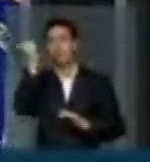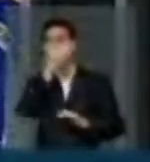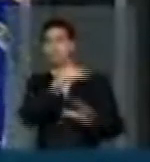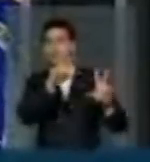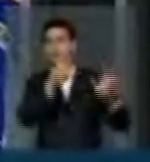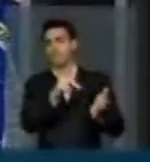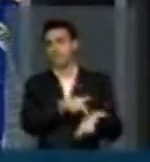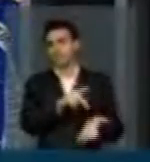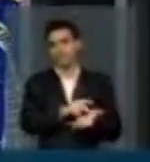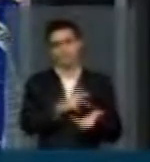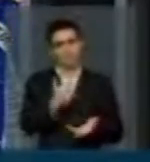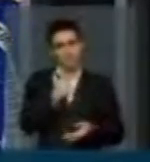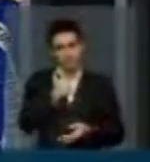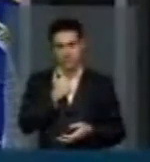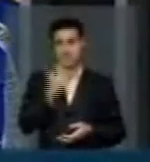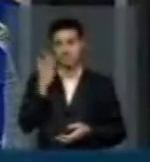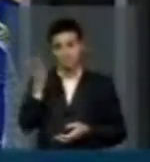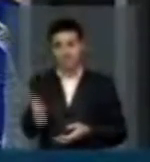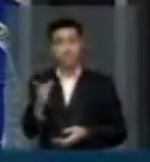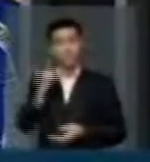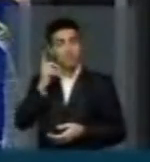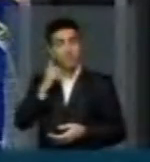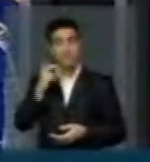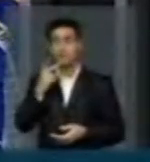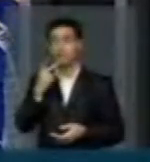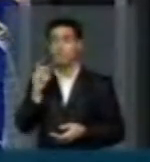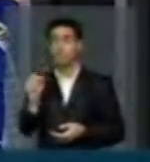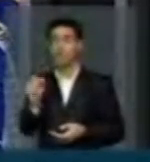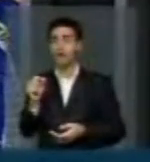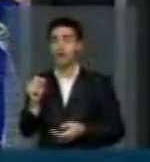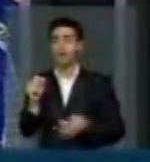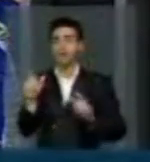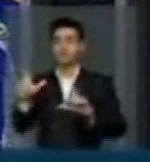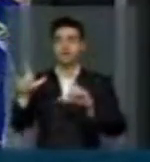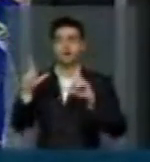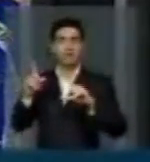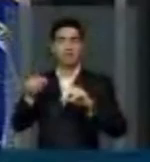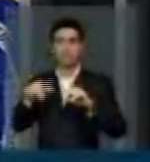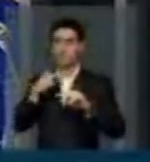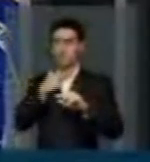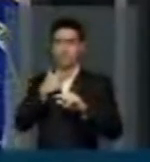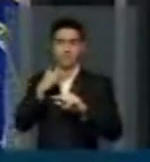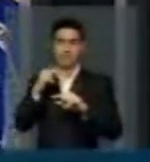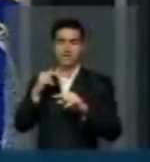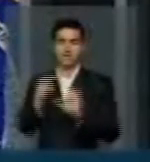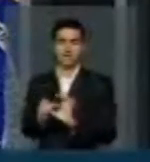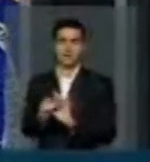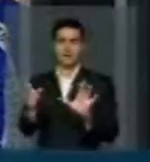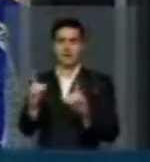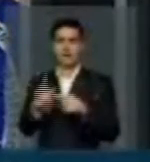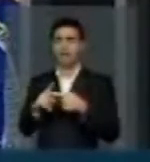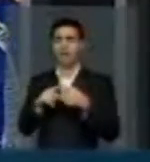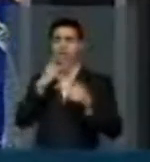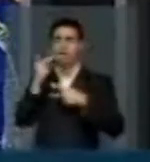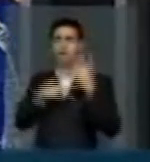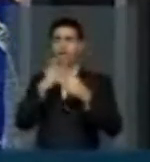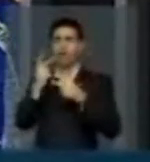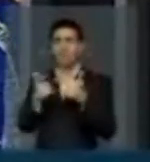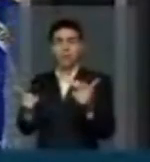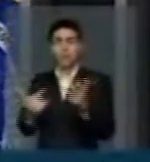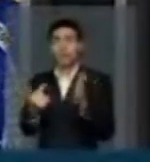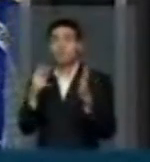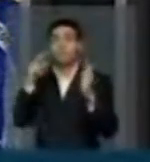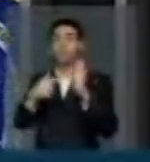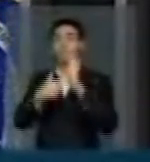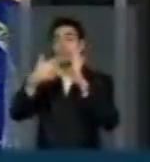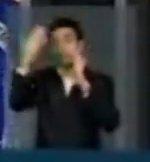quando a nobre deputada afirma que tal sessão é ilegal, simplesmente ela joga palavras ao vento sem citar a lei